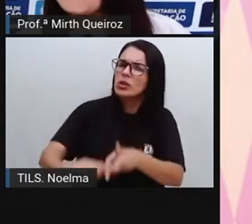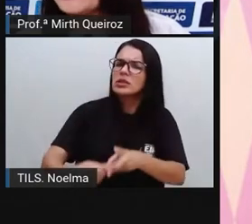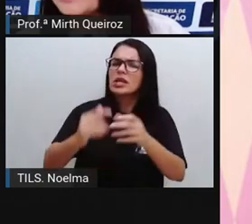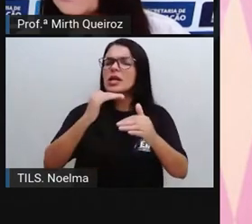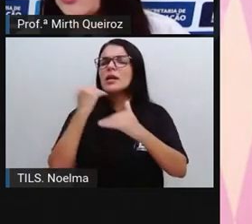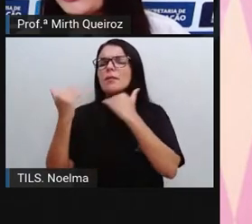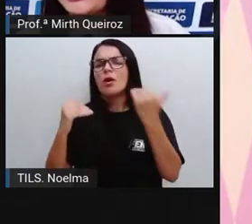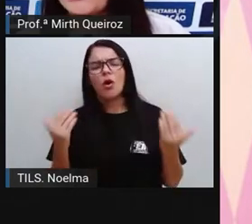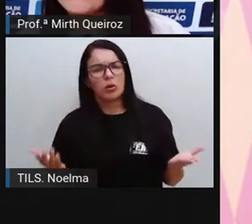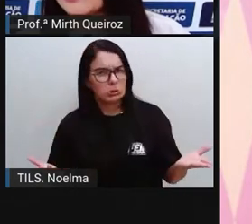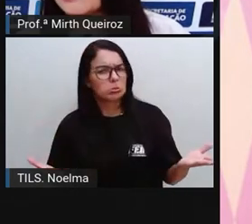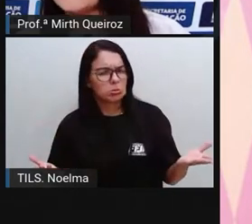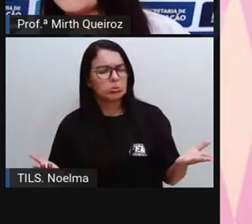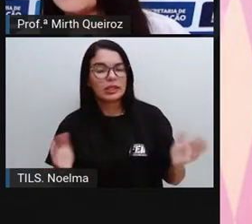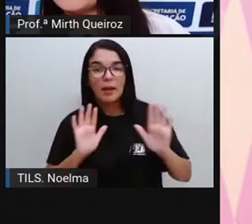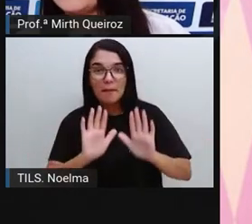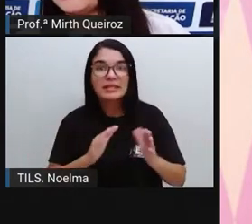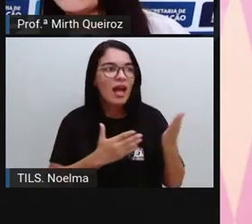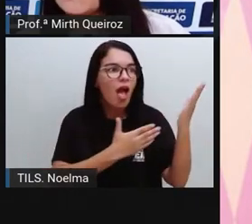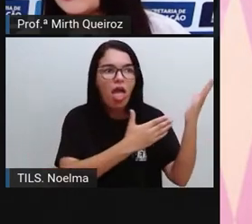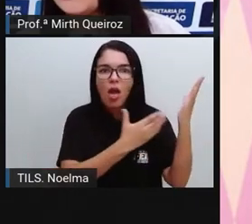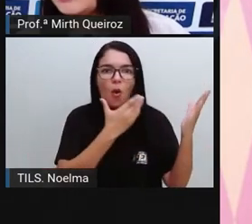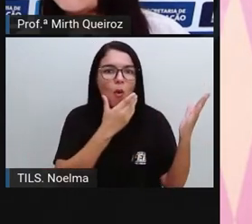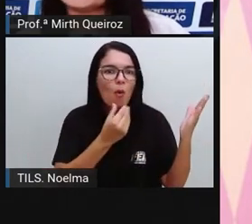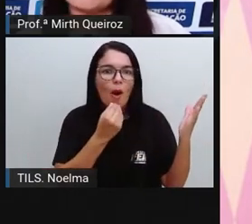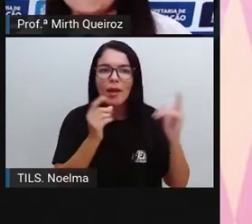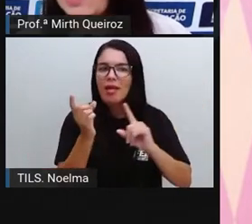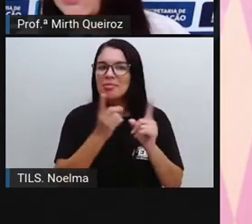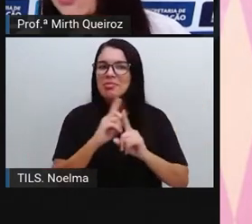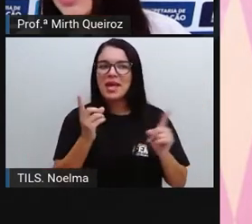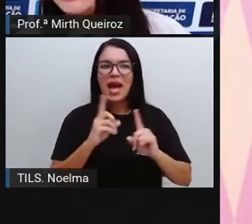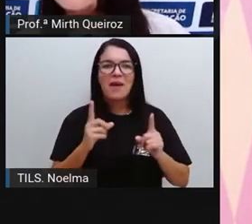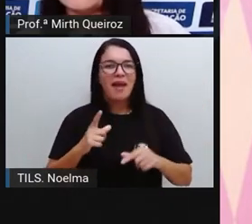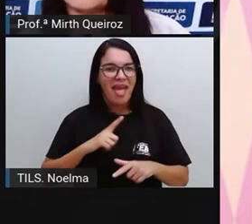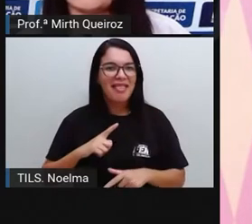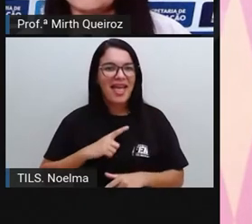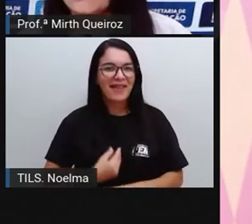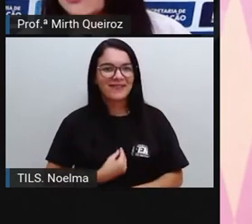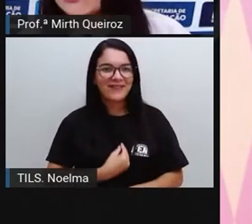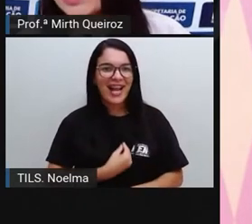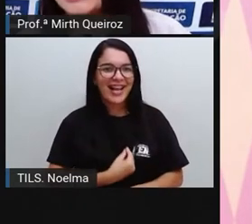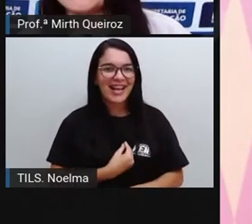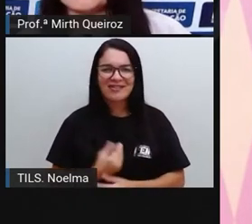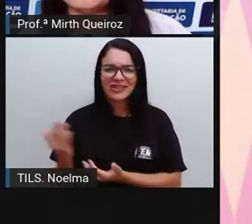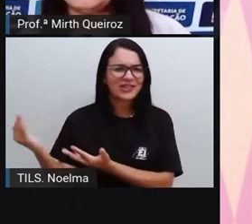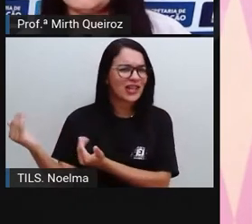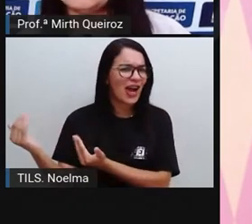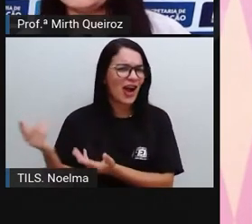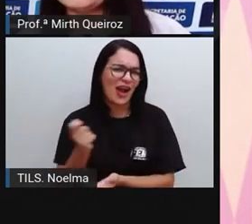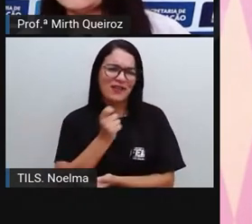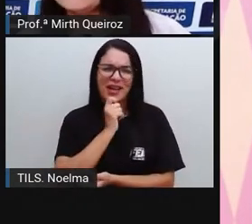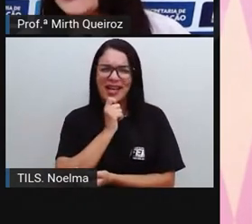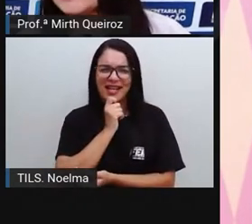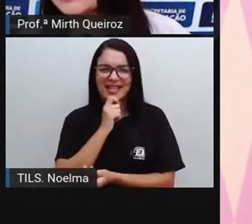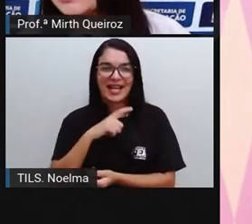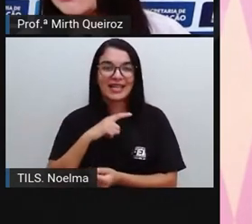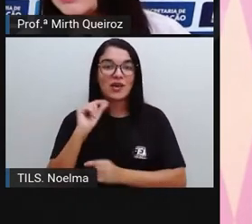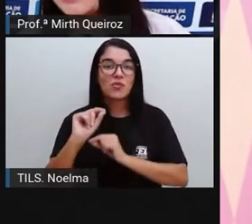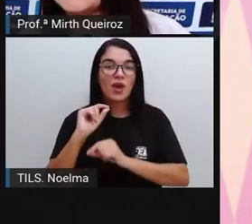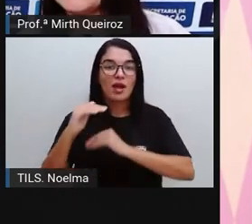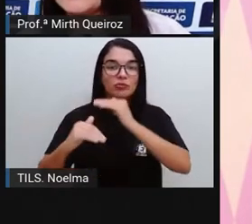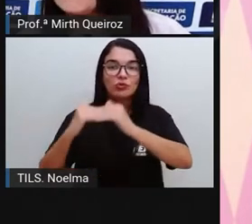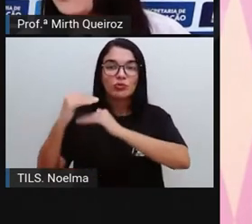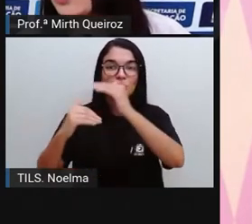após a morte. Não é o caso de Romero Brito. Romero Brito, que é vivo ainda, né? É novo ainda. Ele desenvolve essas